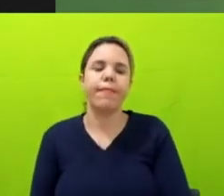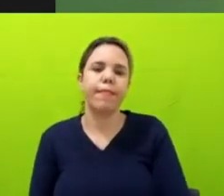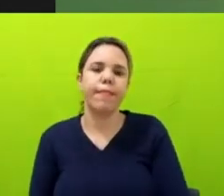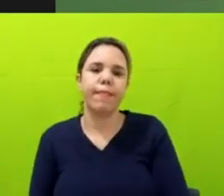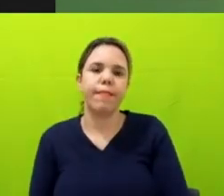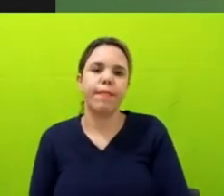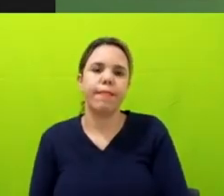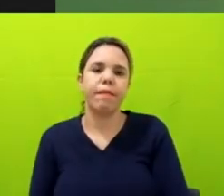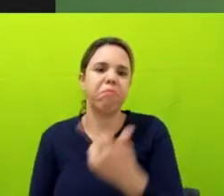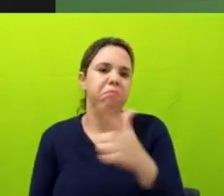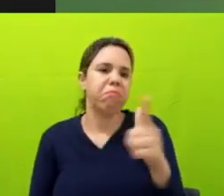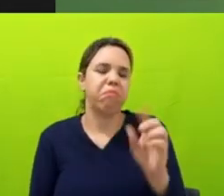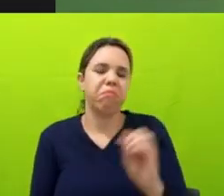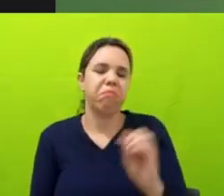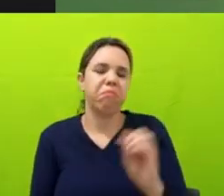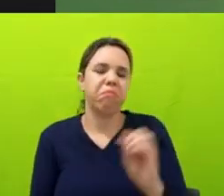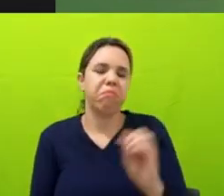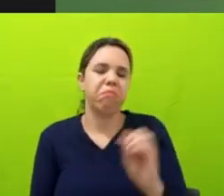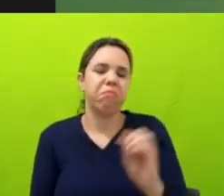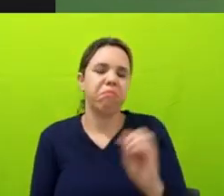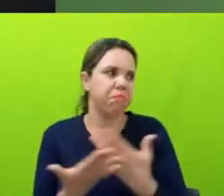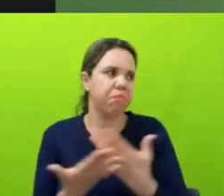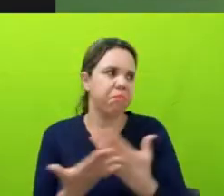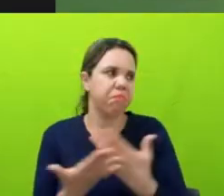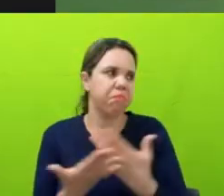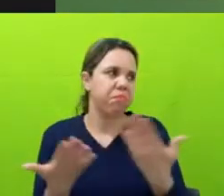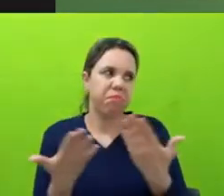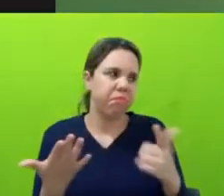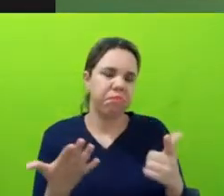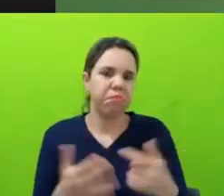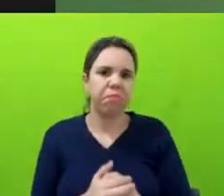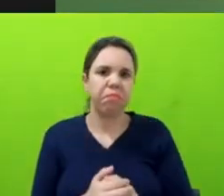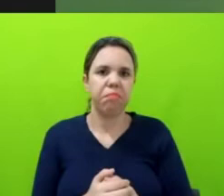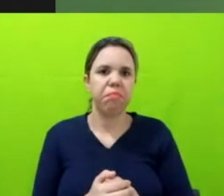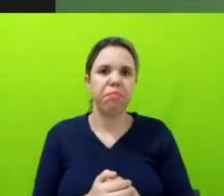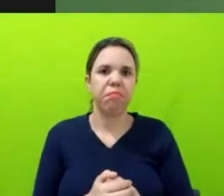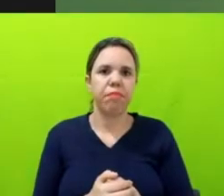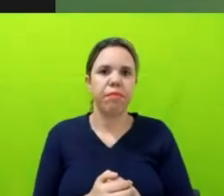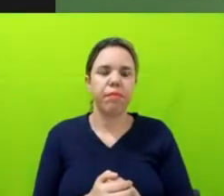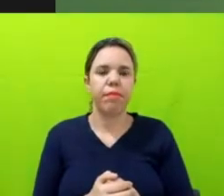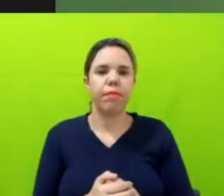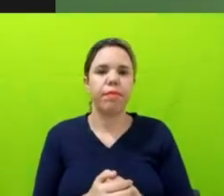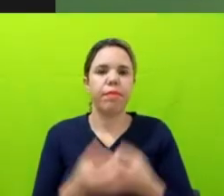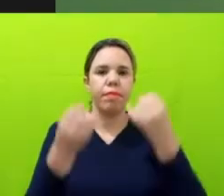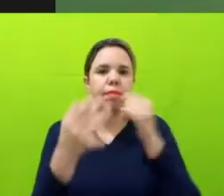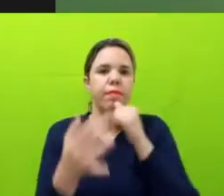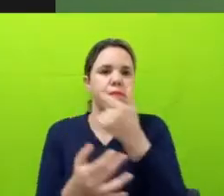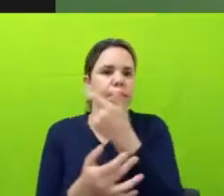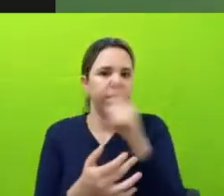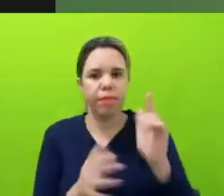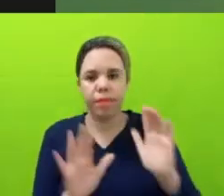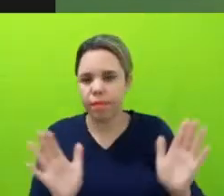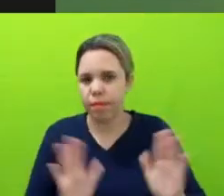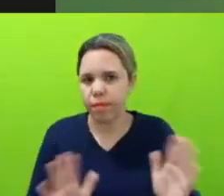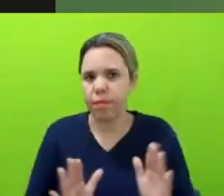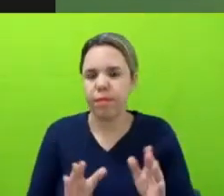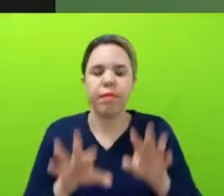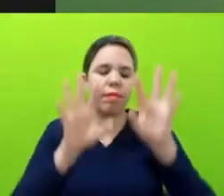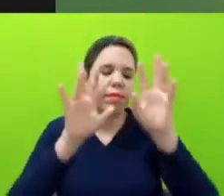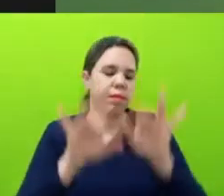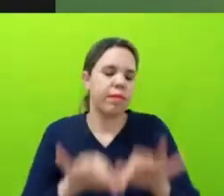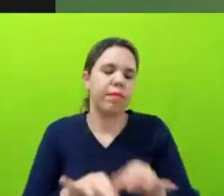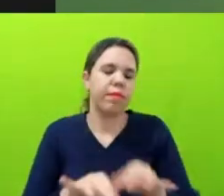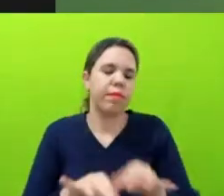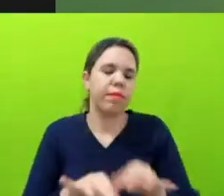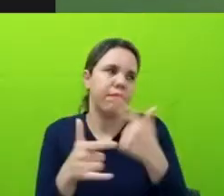dados, é, alegando que não tinham dados digitalizados, informatizados, os problemas se repetem, né, então,